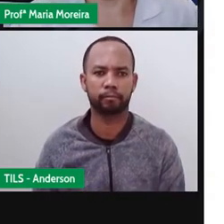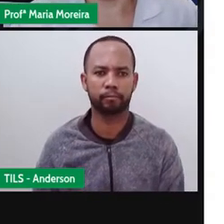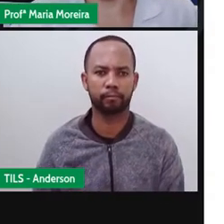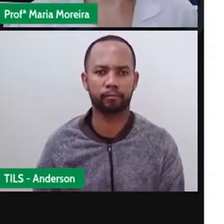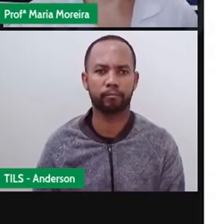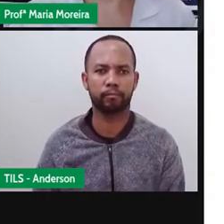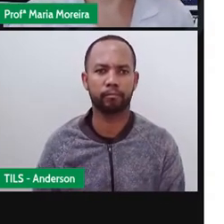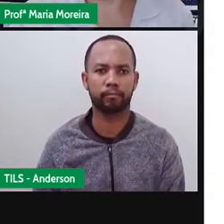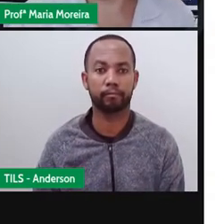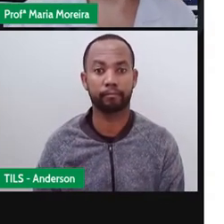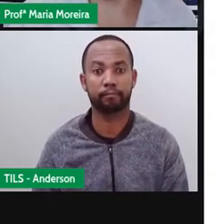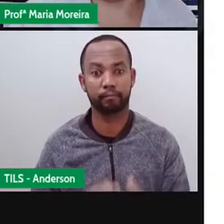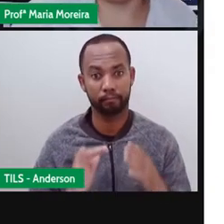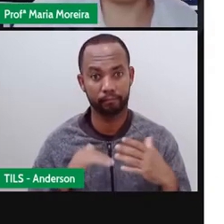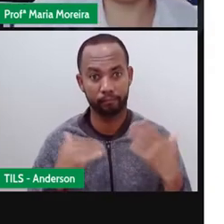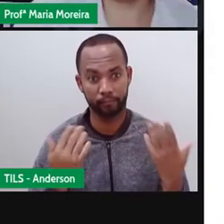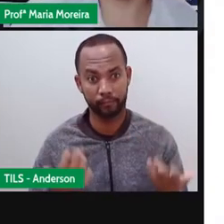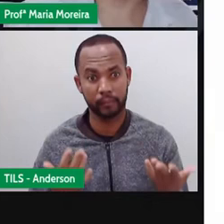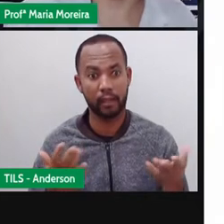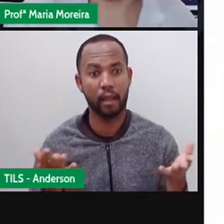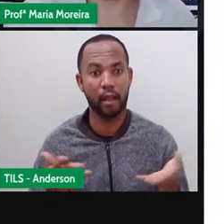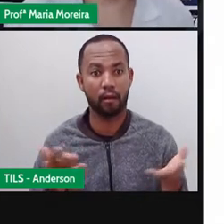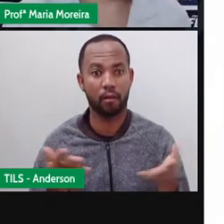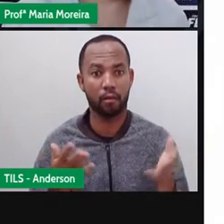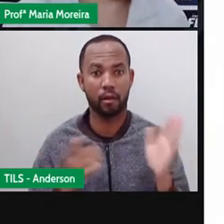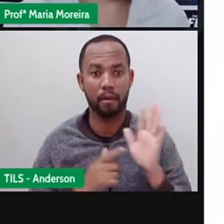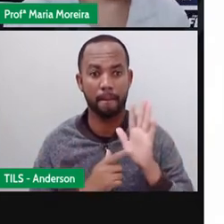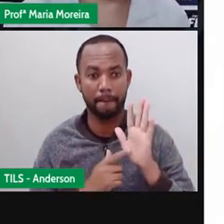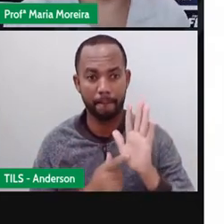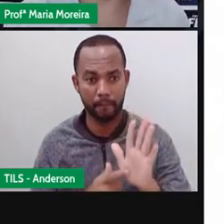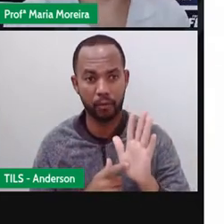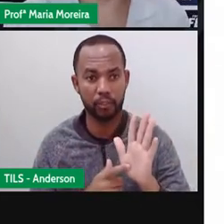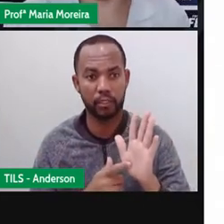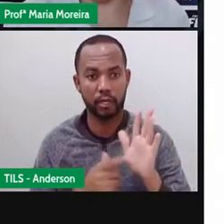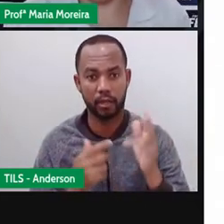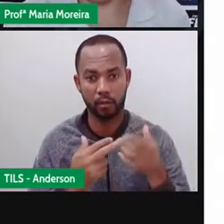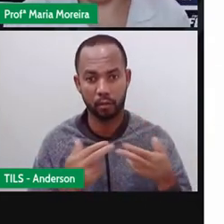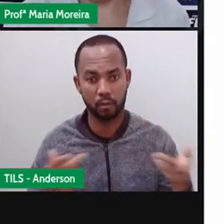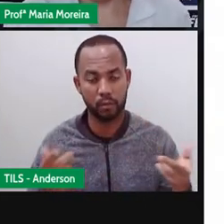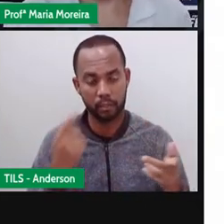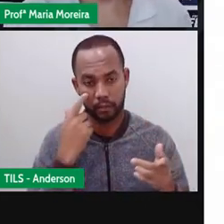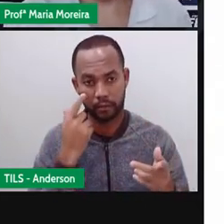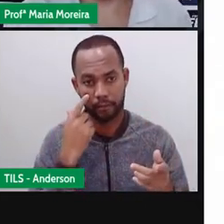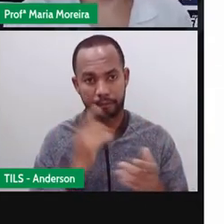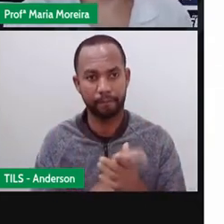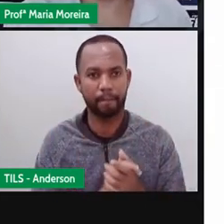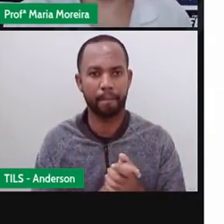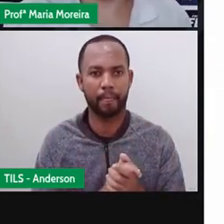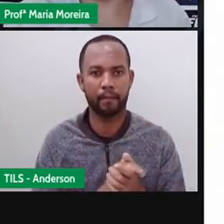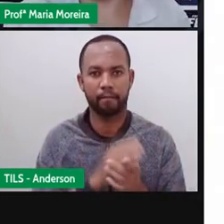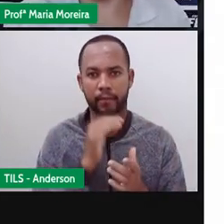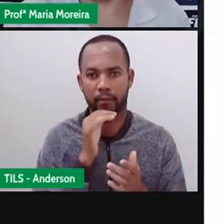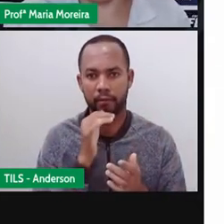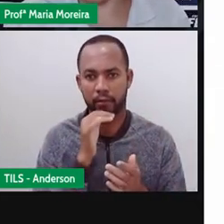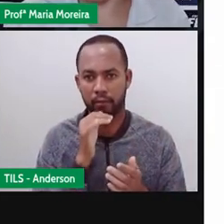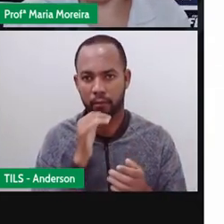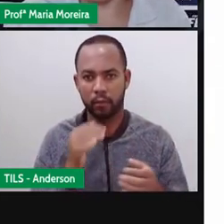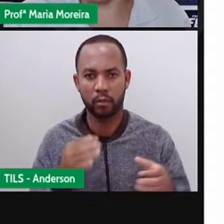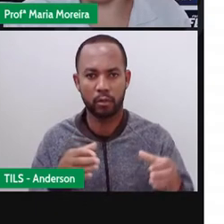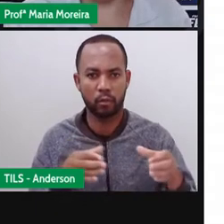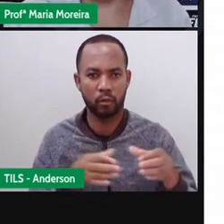Bom, aí agora vamos apresentar algumas coisinhas para vocês, né? Os autores de